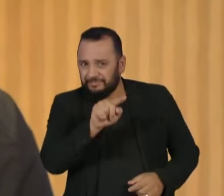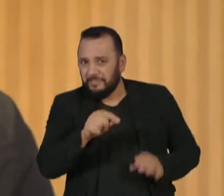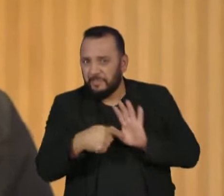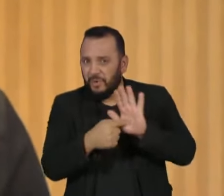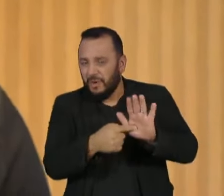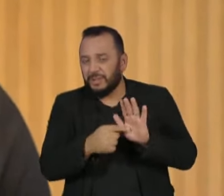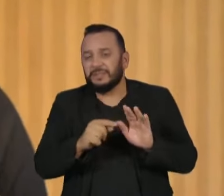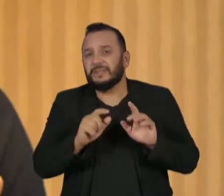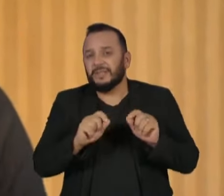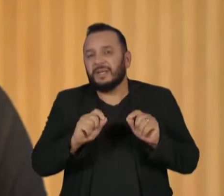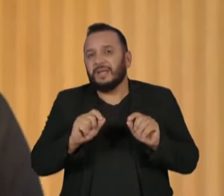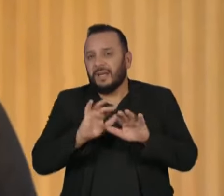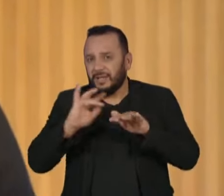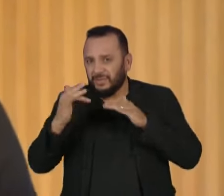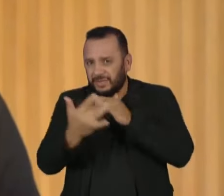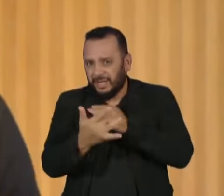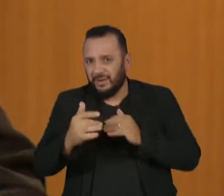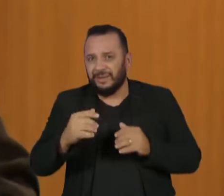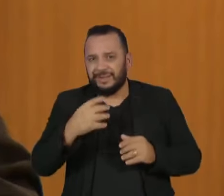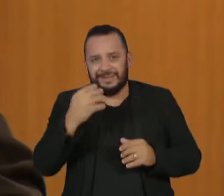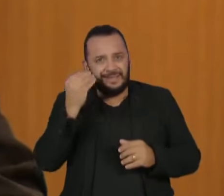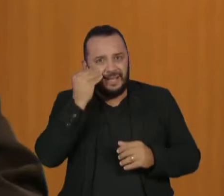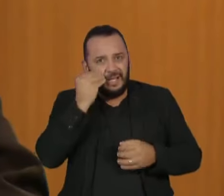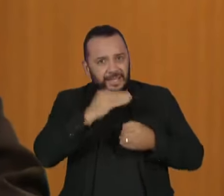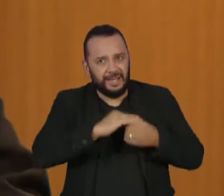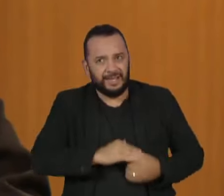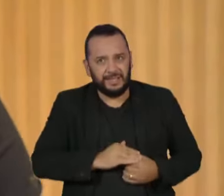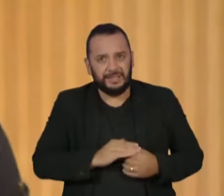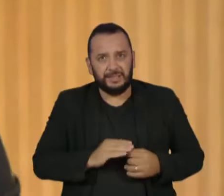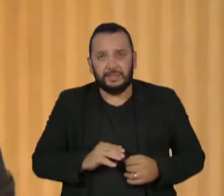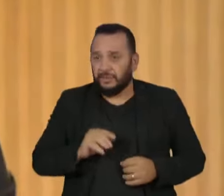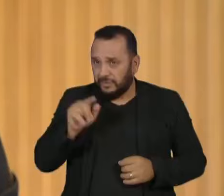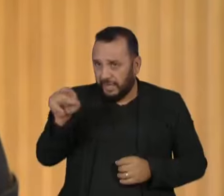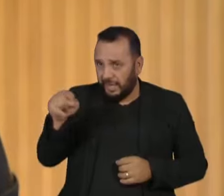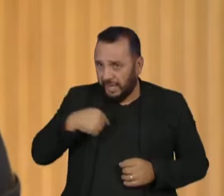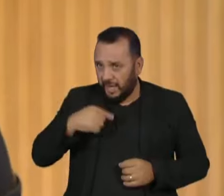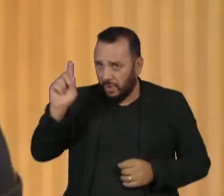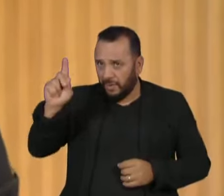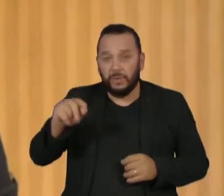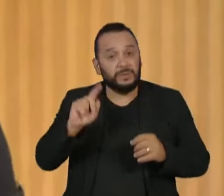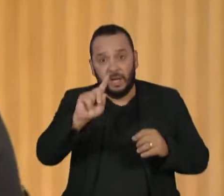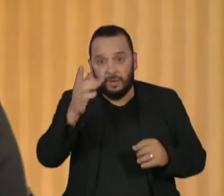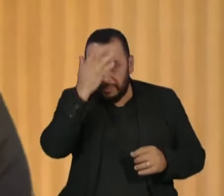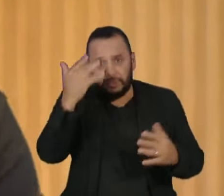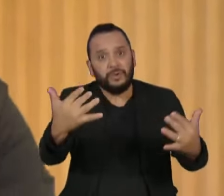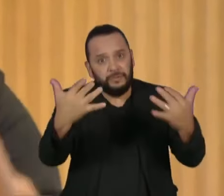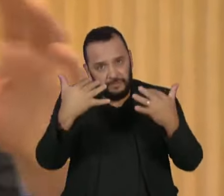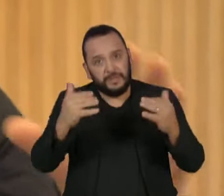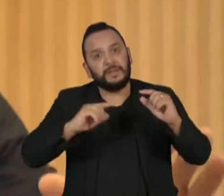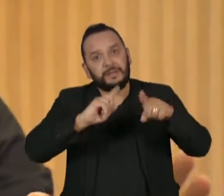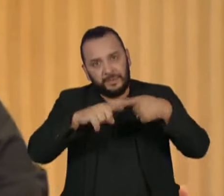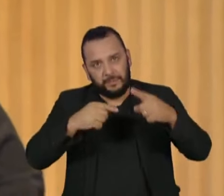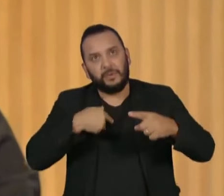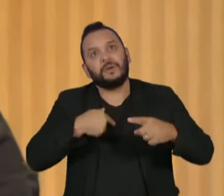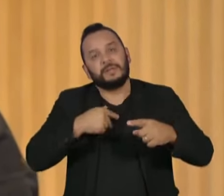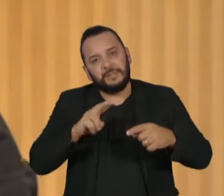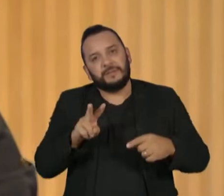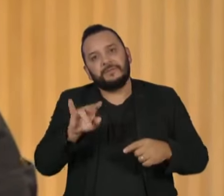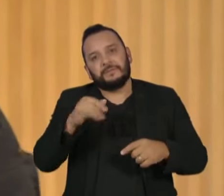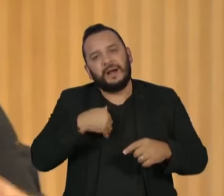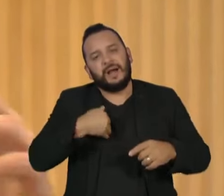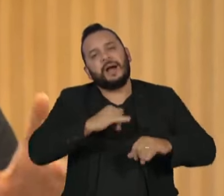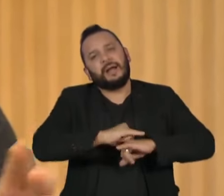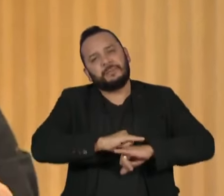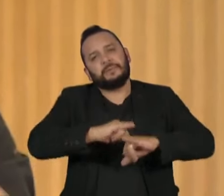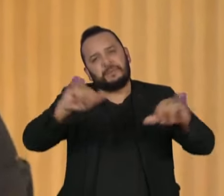tenta me empurrar para onde eu não estou. Não, eu não dizendo que és tu, mas eu estou dizendo para quem está nos assistindo, porque depois esse programa vai virar recortes de diversas